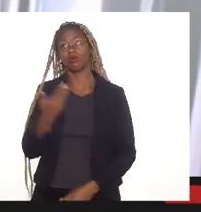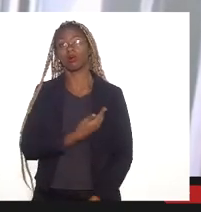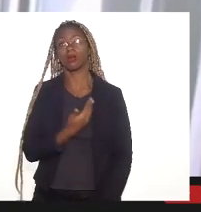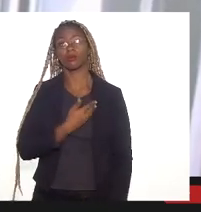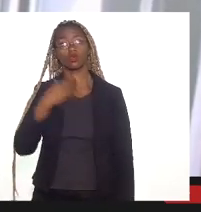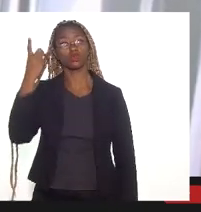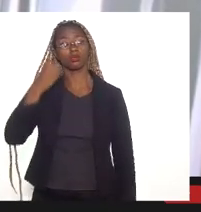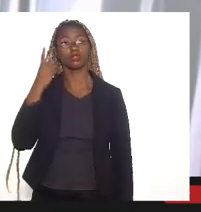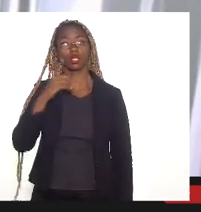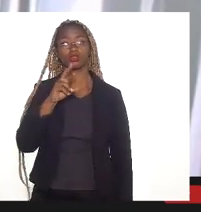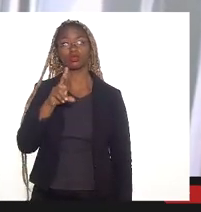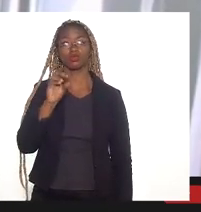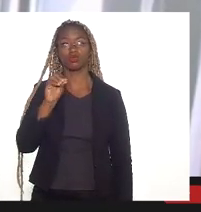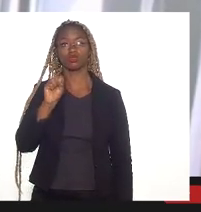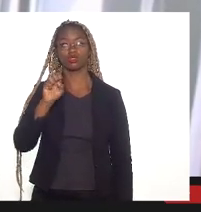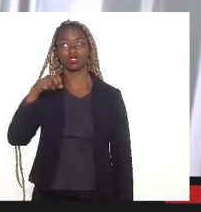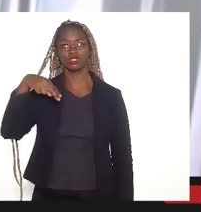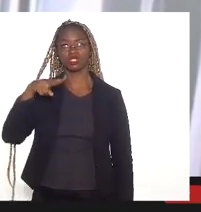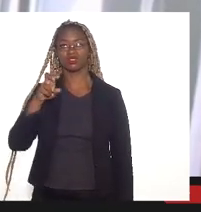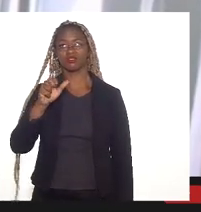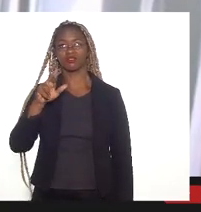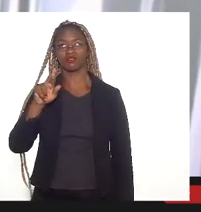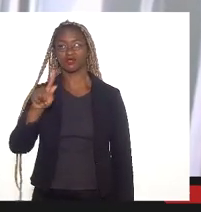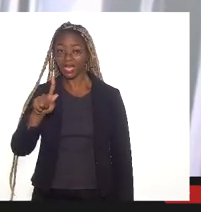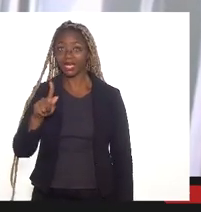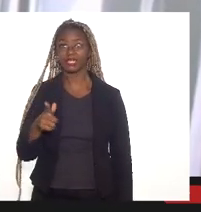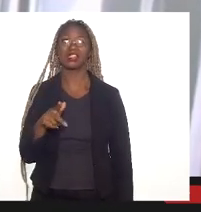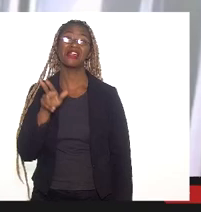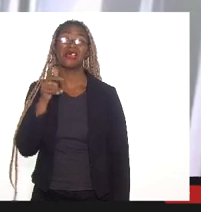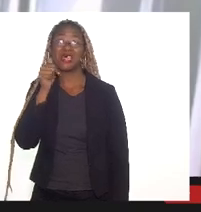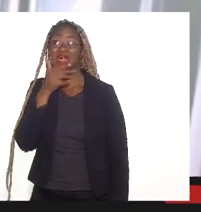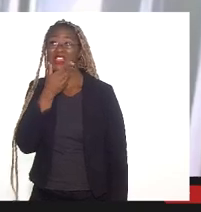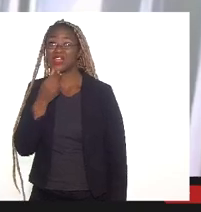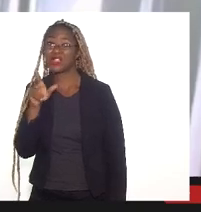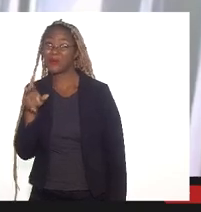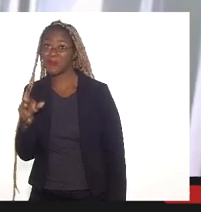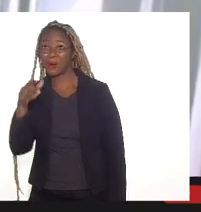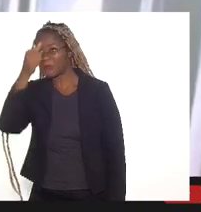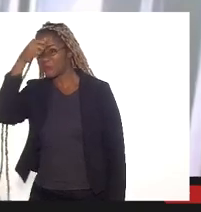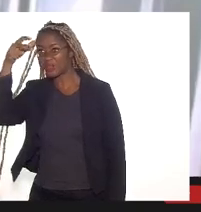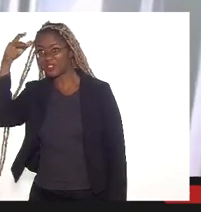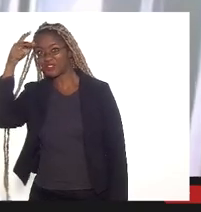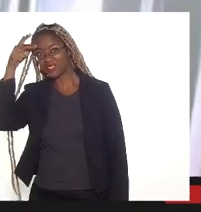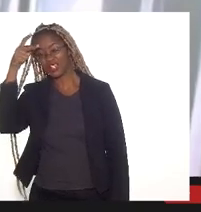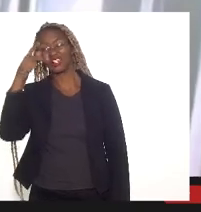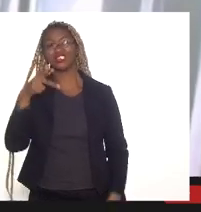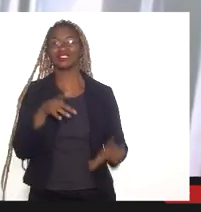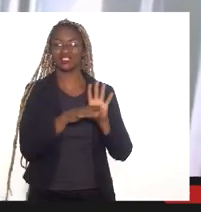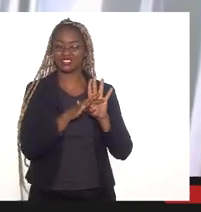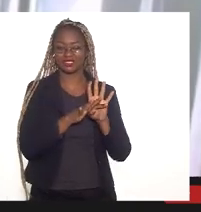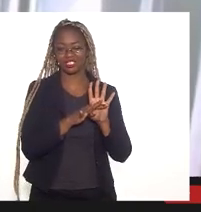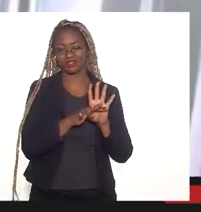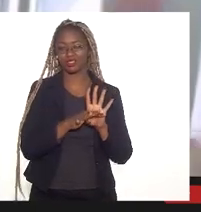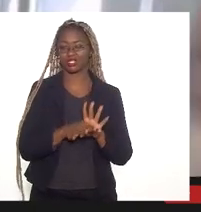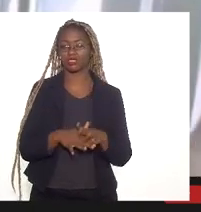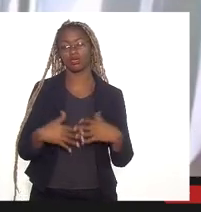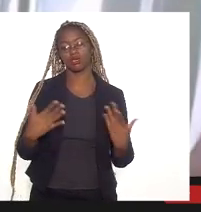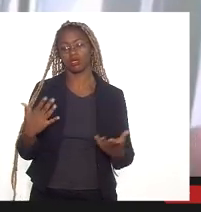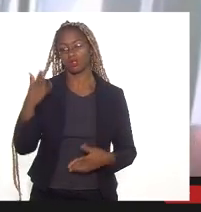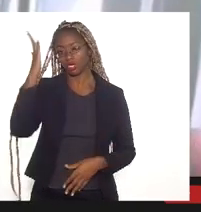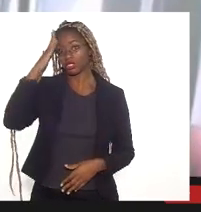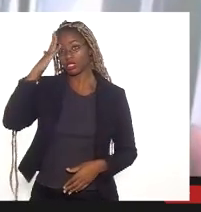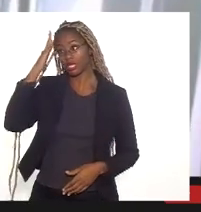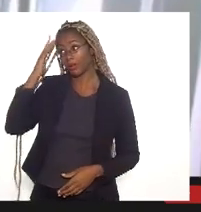Reis, que é irmão do prefeito Duque de Caxias. É claro que nós sabemos que o Rosenberg na Assembleia não fala pela